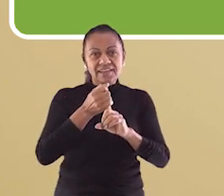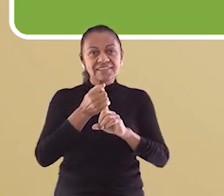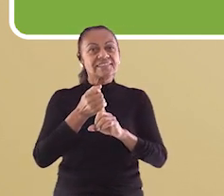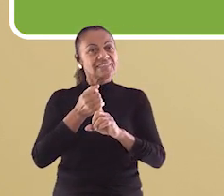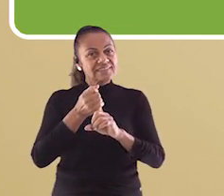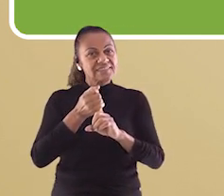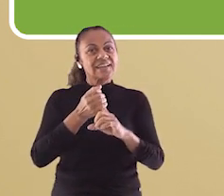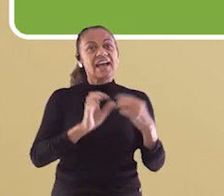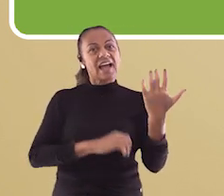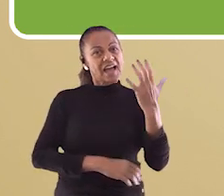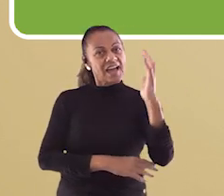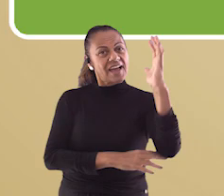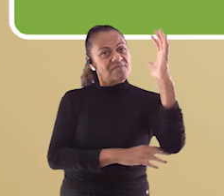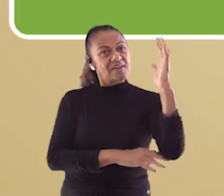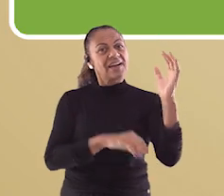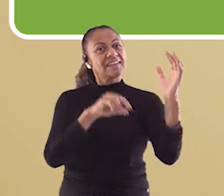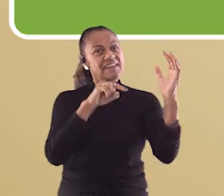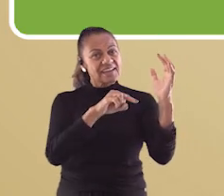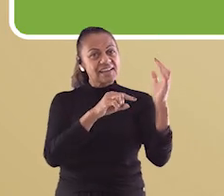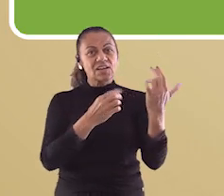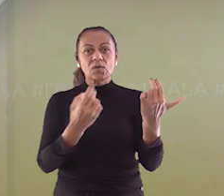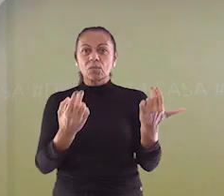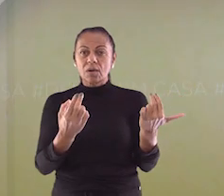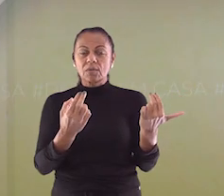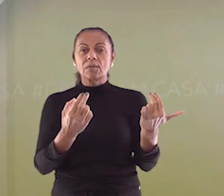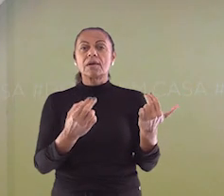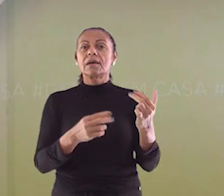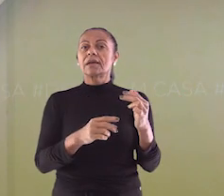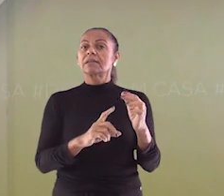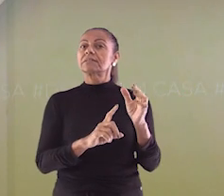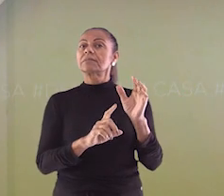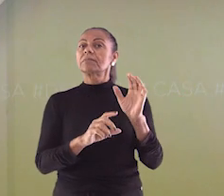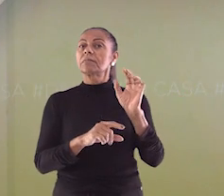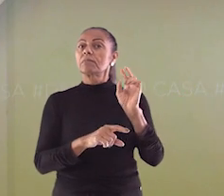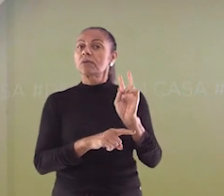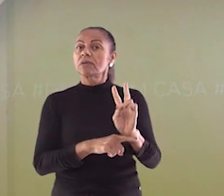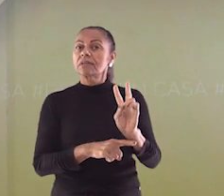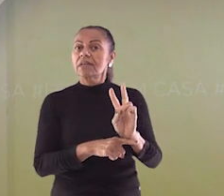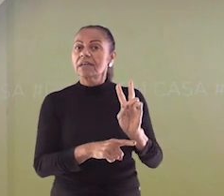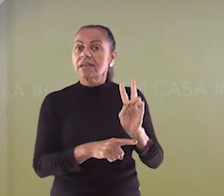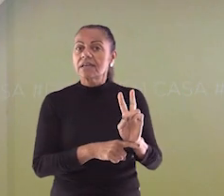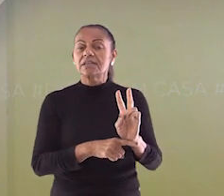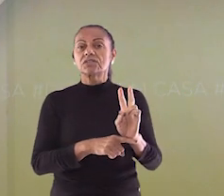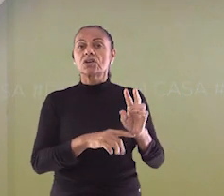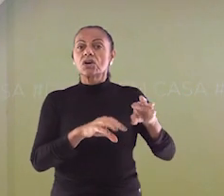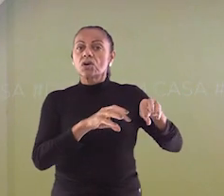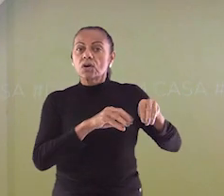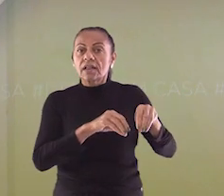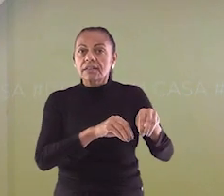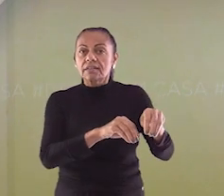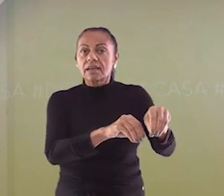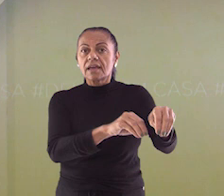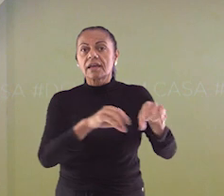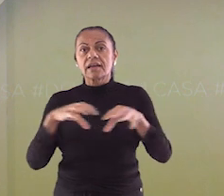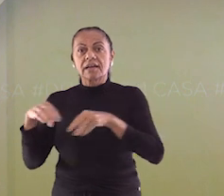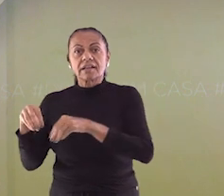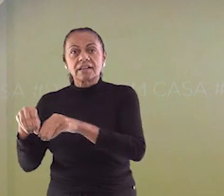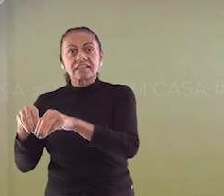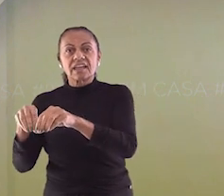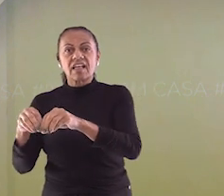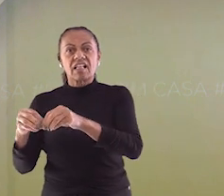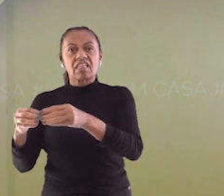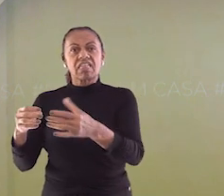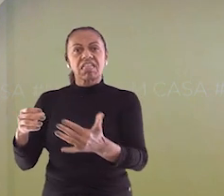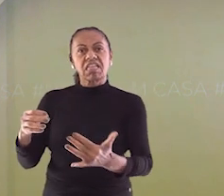de proteção. Compreenderam? Essa vegetação é muito importante porque ela segura o